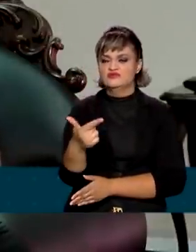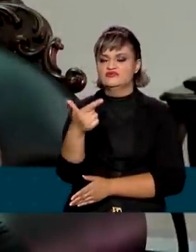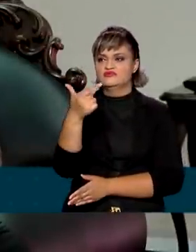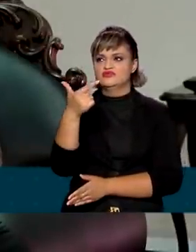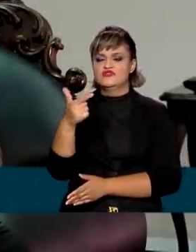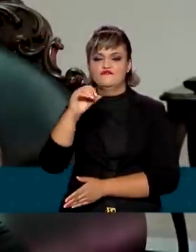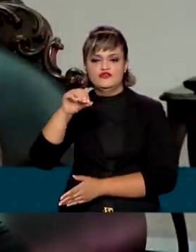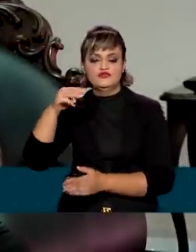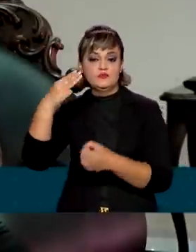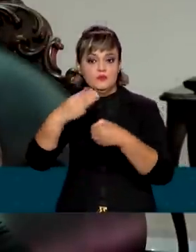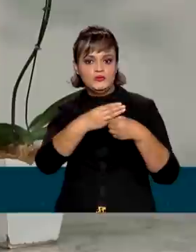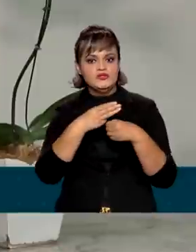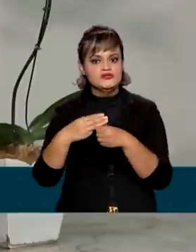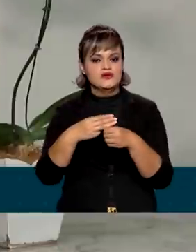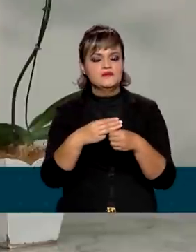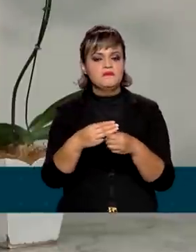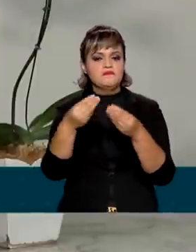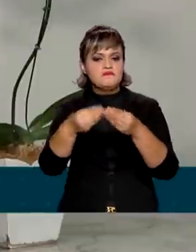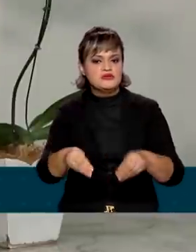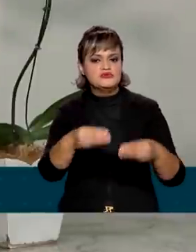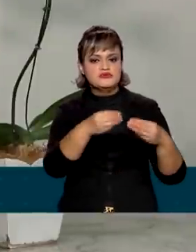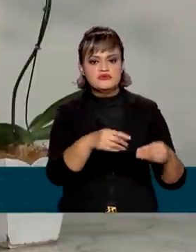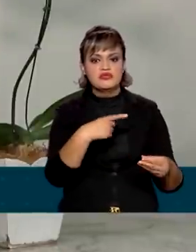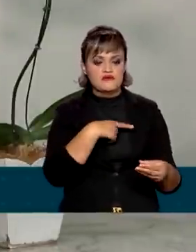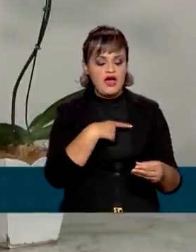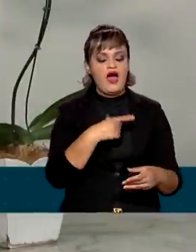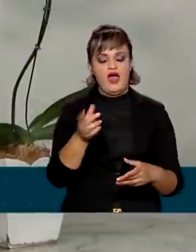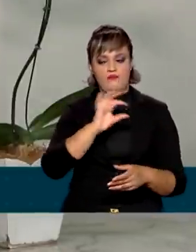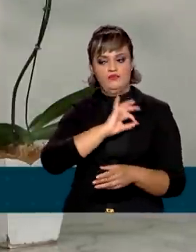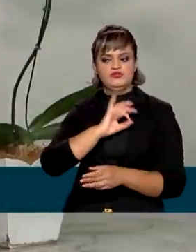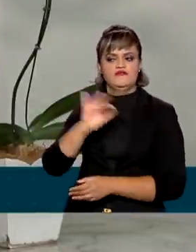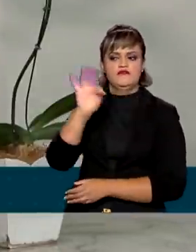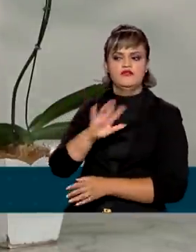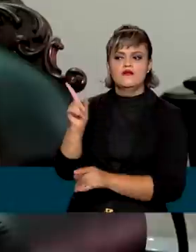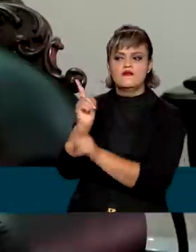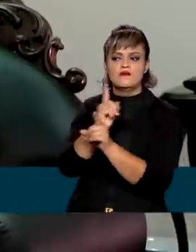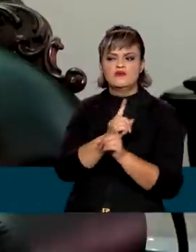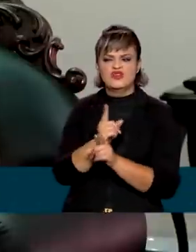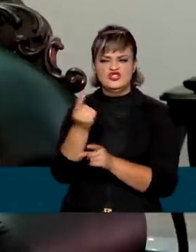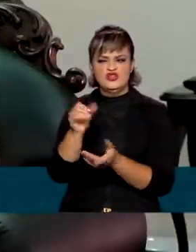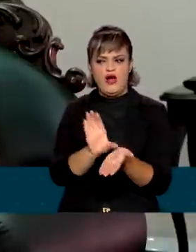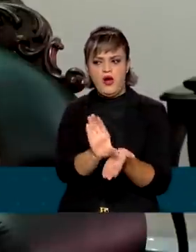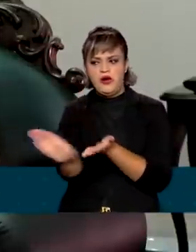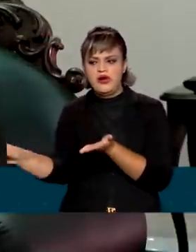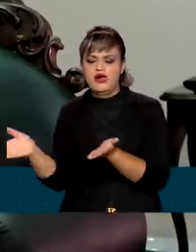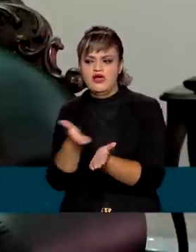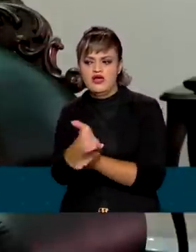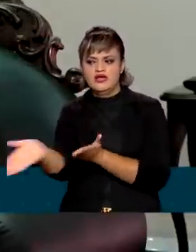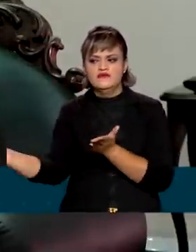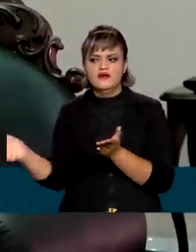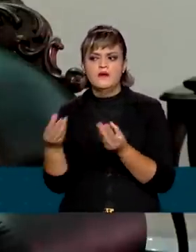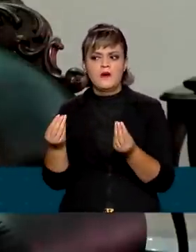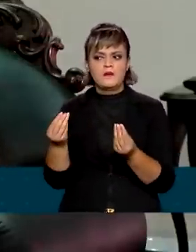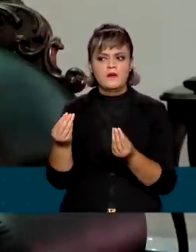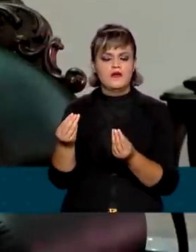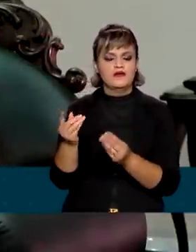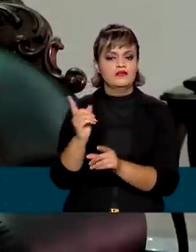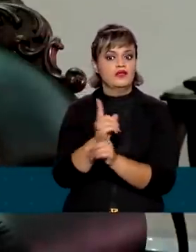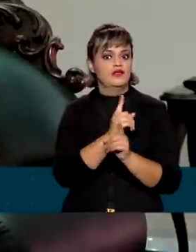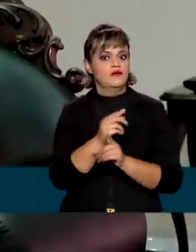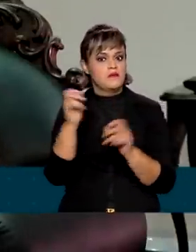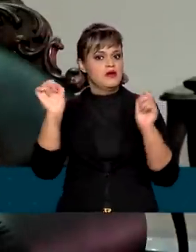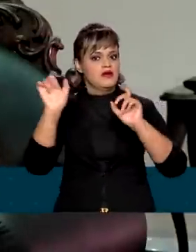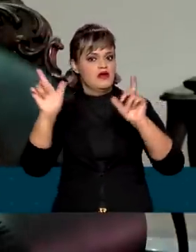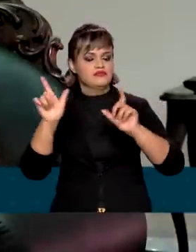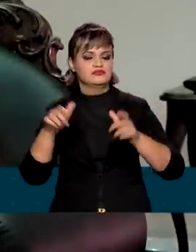municípios com operações da Polícia Federal para evitar, para coibir, para reprimir os desvios